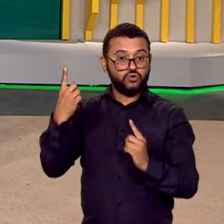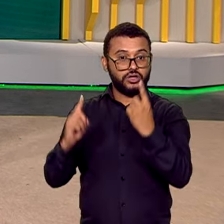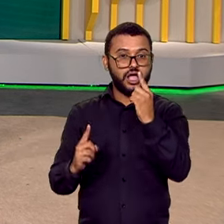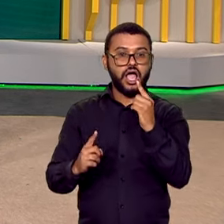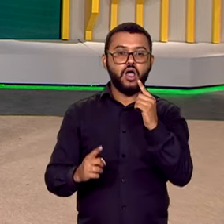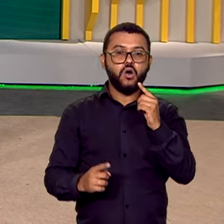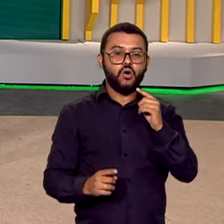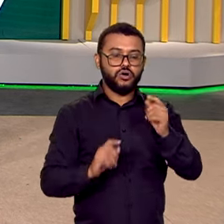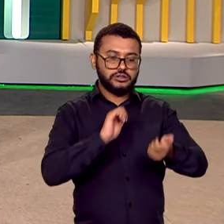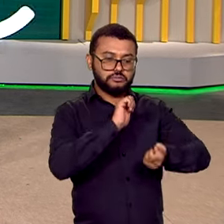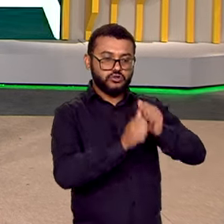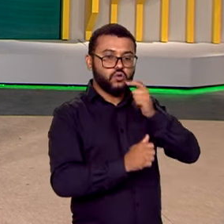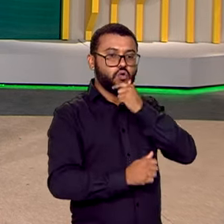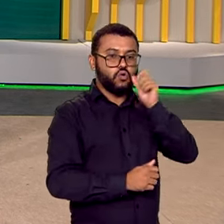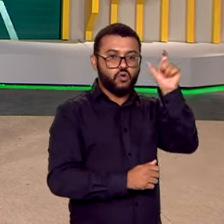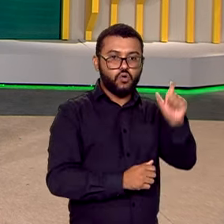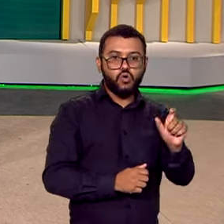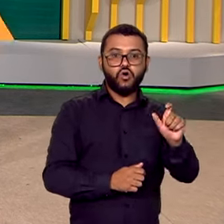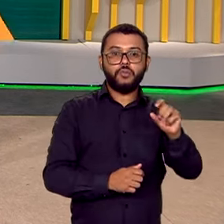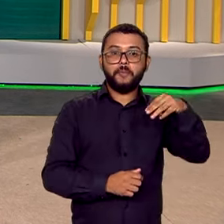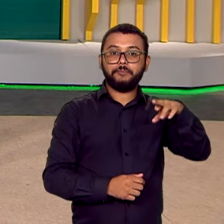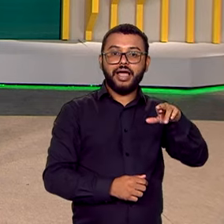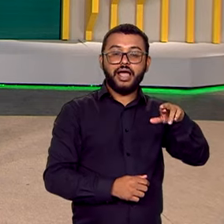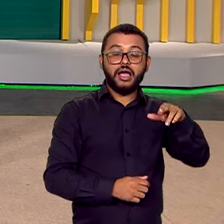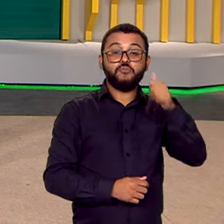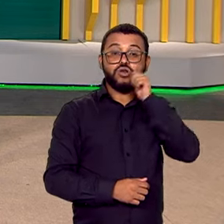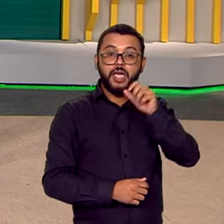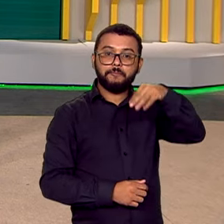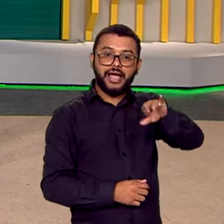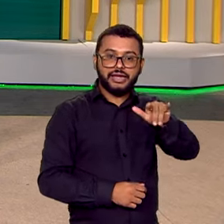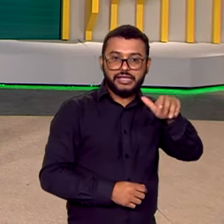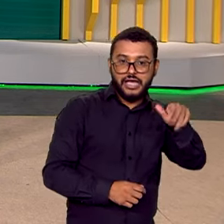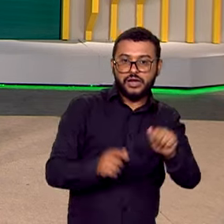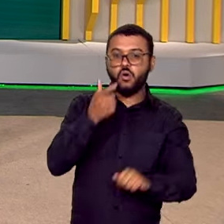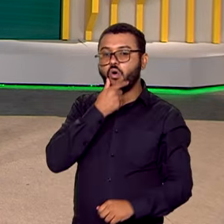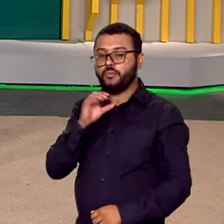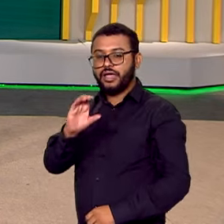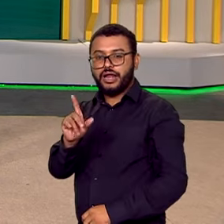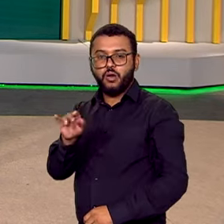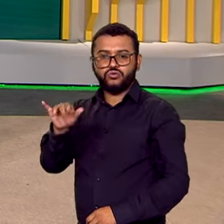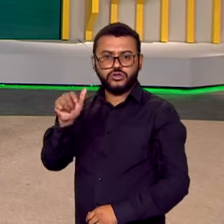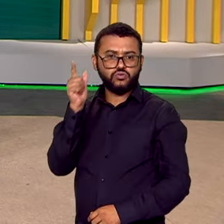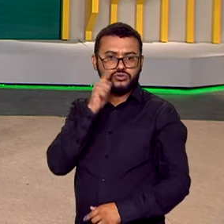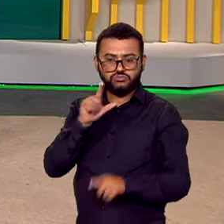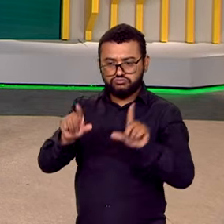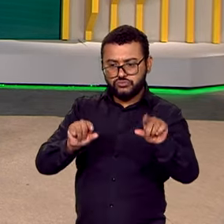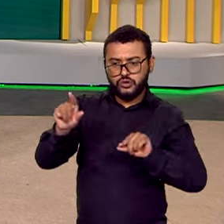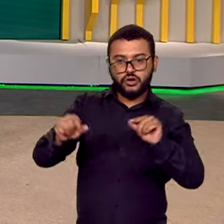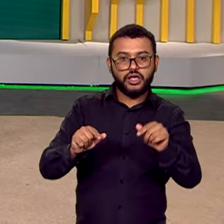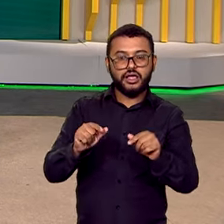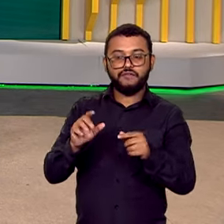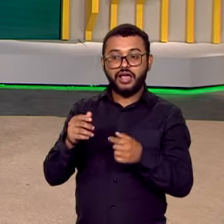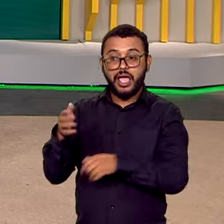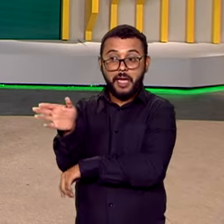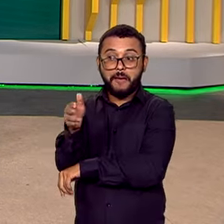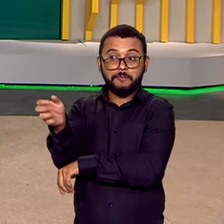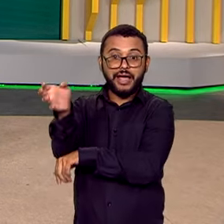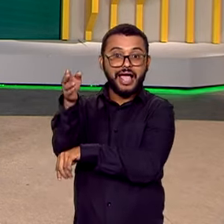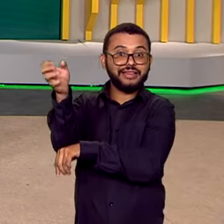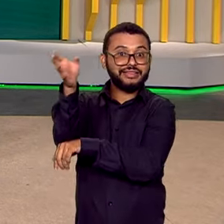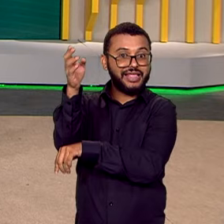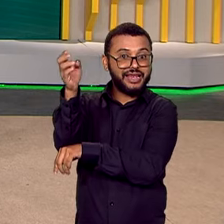Mariana D'Andrea, do halterofilismo, e Claudinei Batista, do atletismo, foram os escolhidos para levar a bandeira